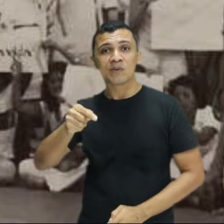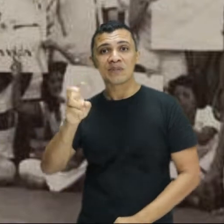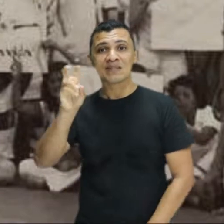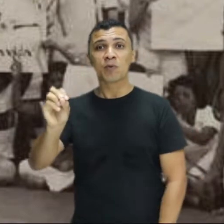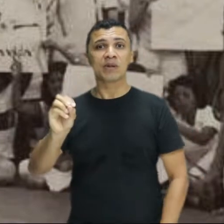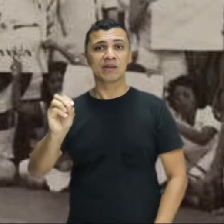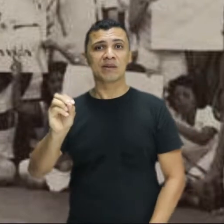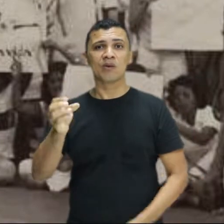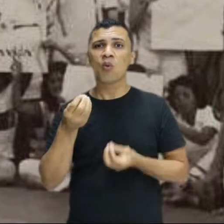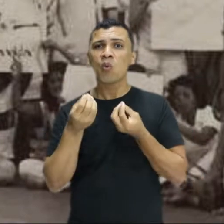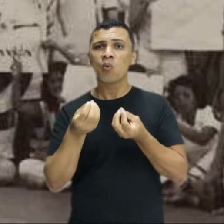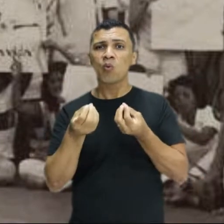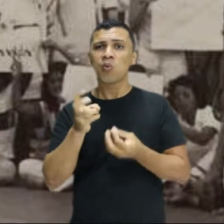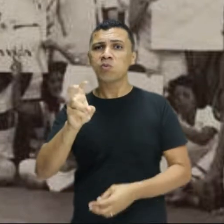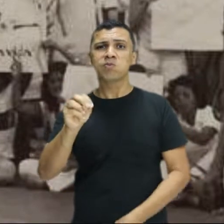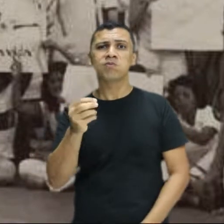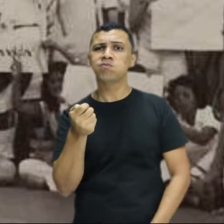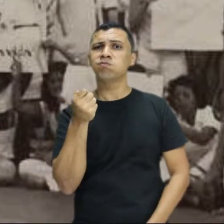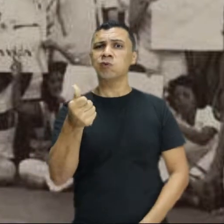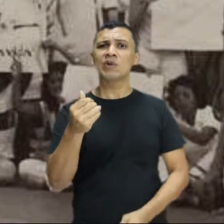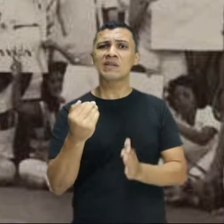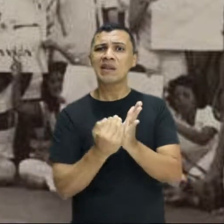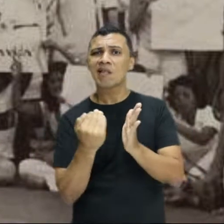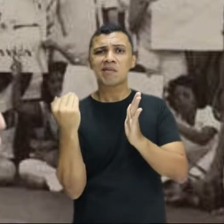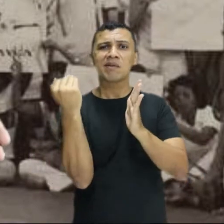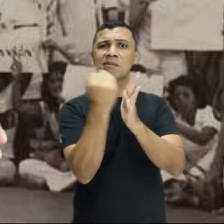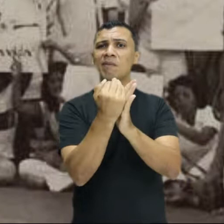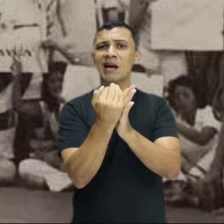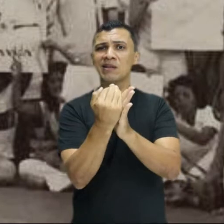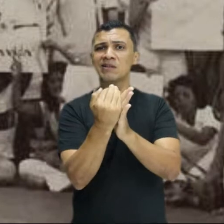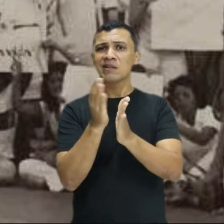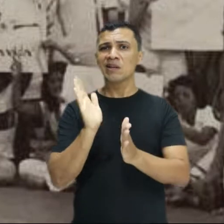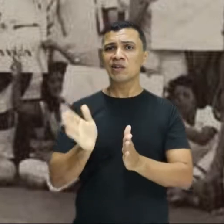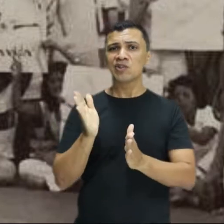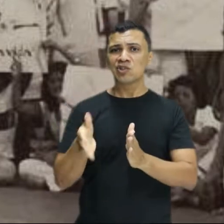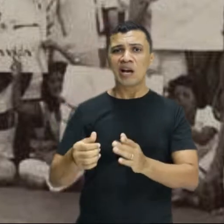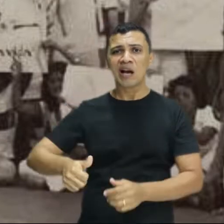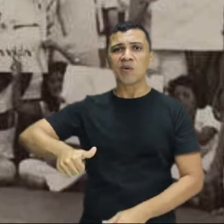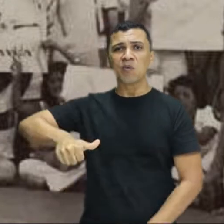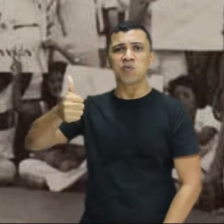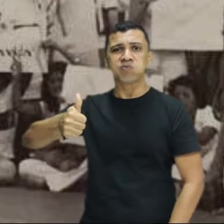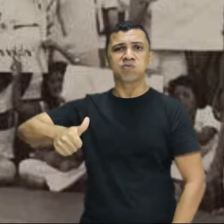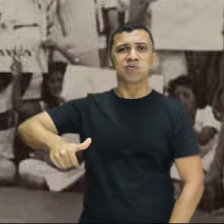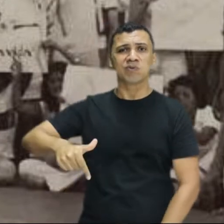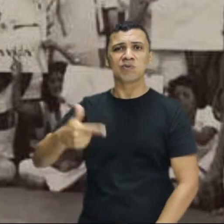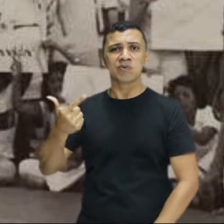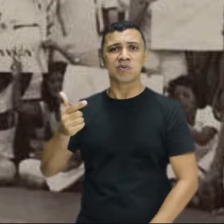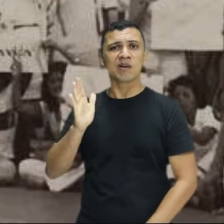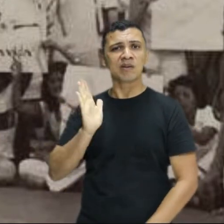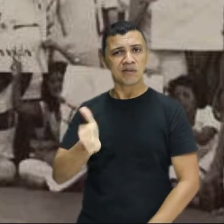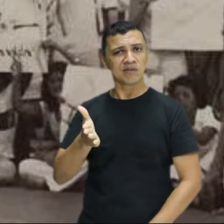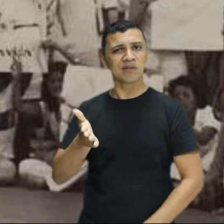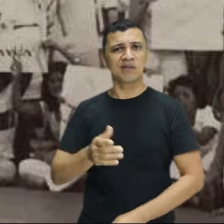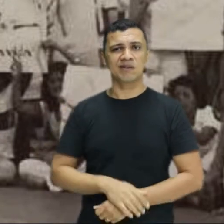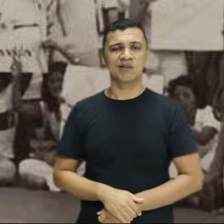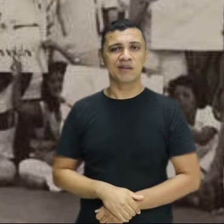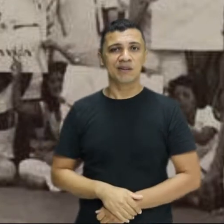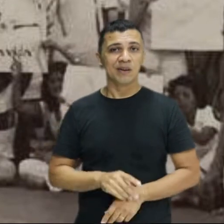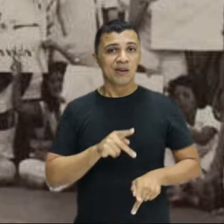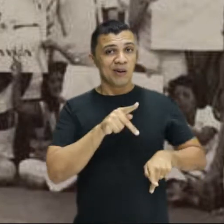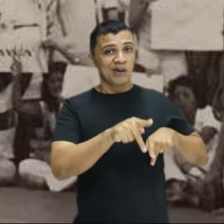Um aumento de 50 centavos na passagem que já tinha sido aumentada duas vezes no mesmo ano. Essa